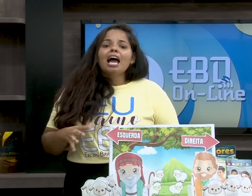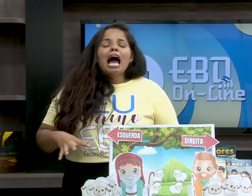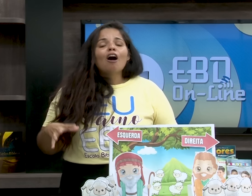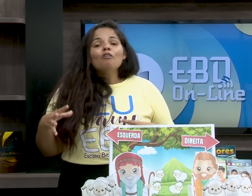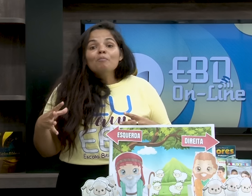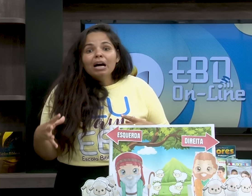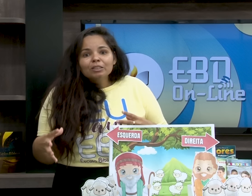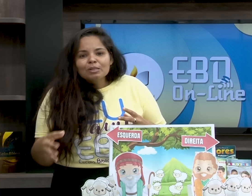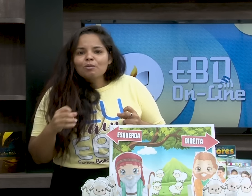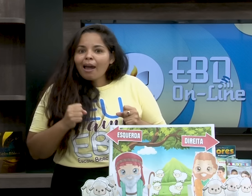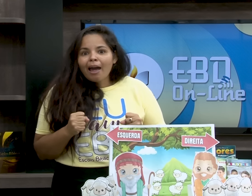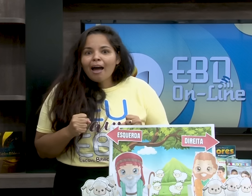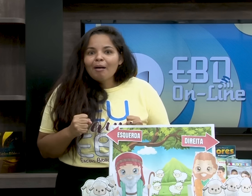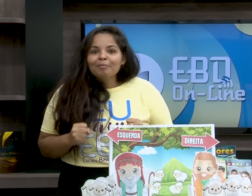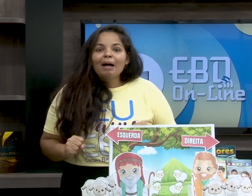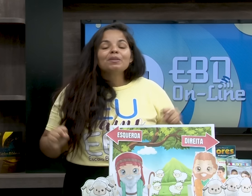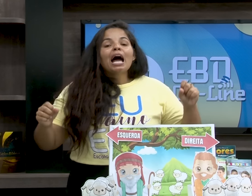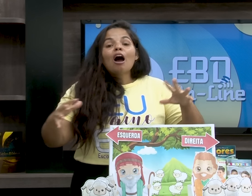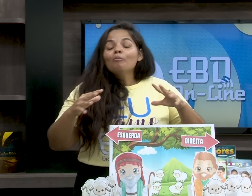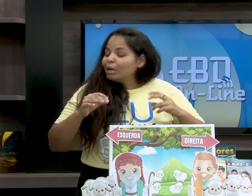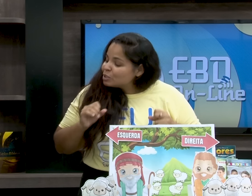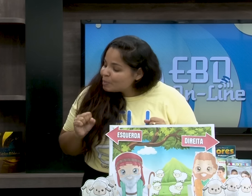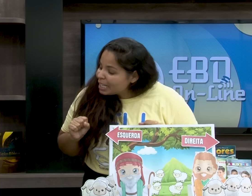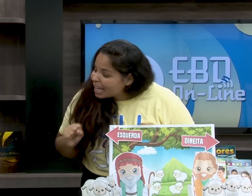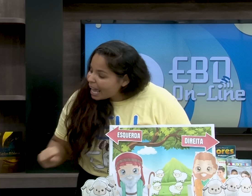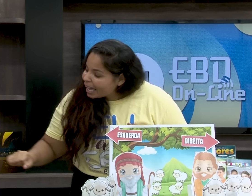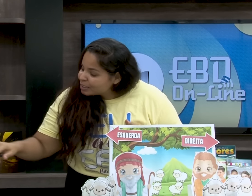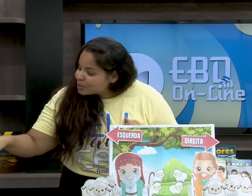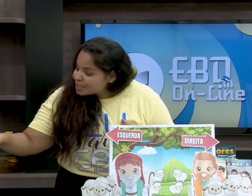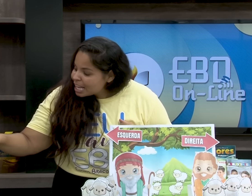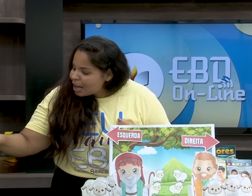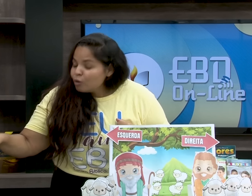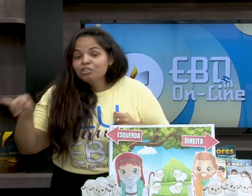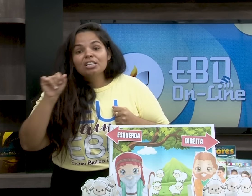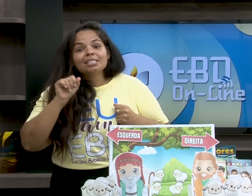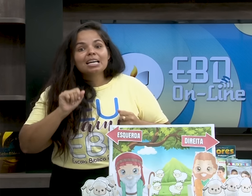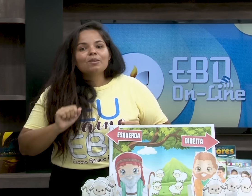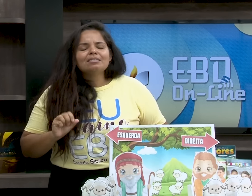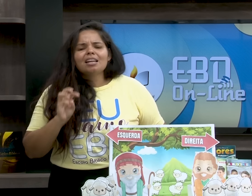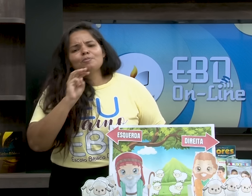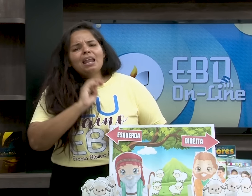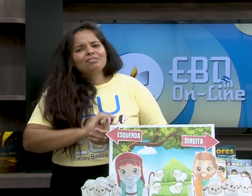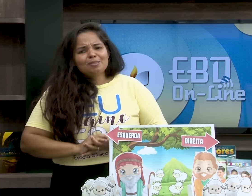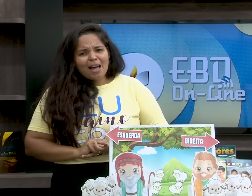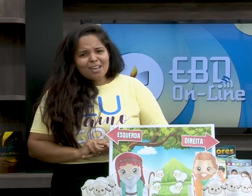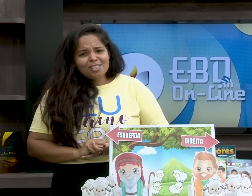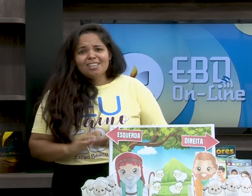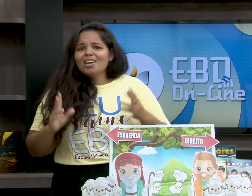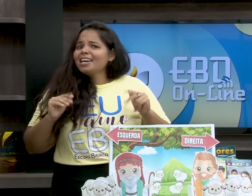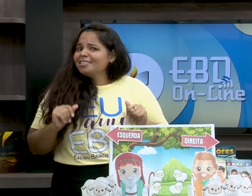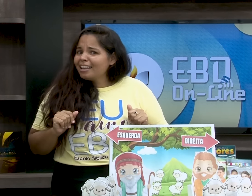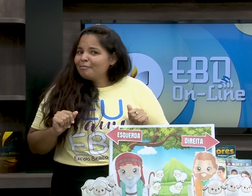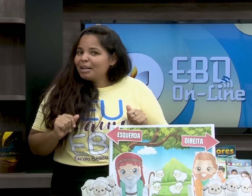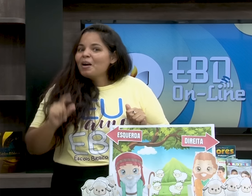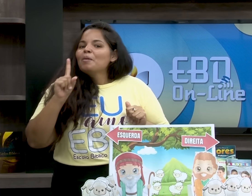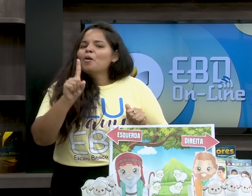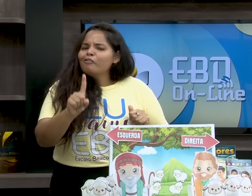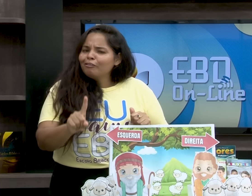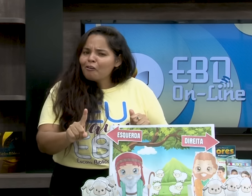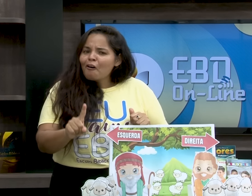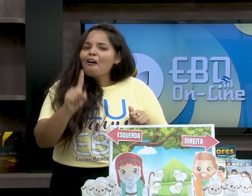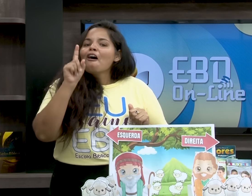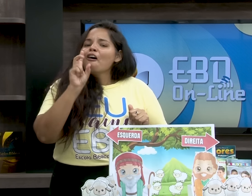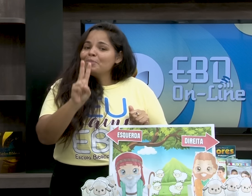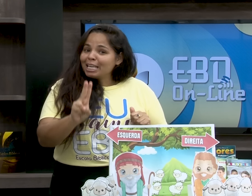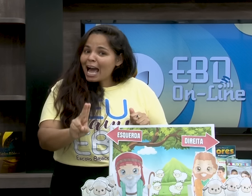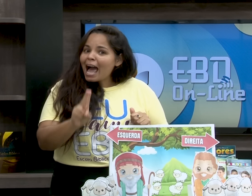sim, arrumando a sua cama, arrumando os brinquedos, utilizando as três palavras mágicas. Quem aqui se lembra?